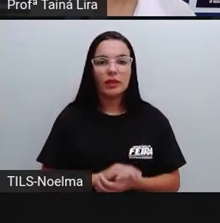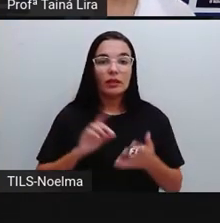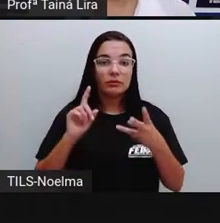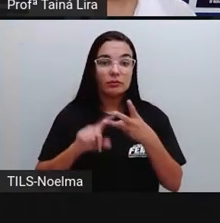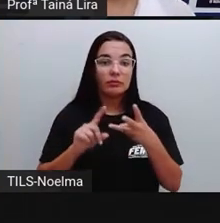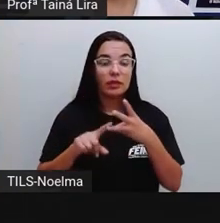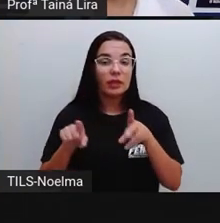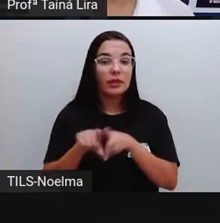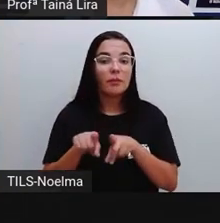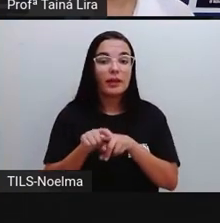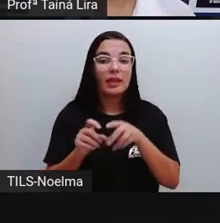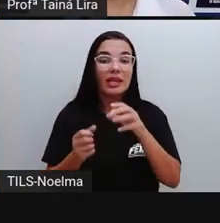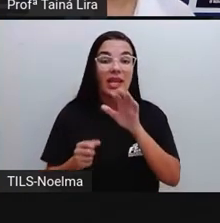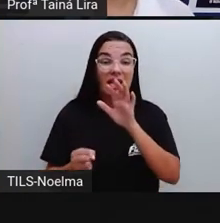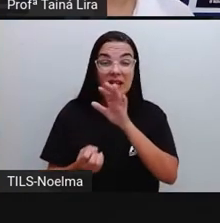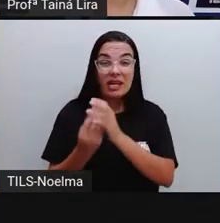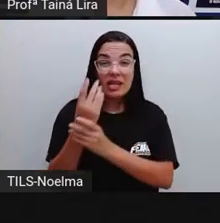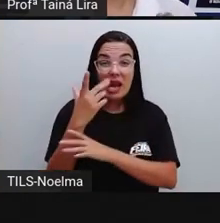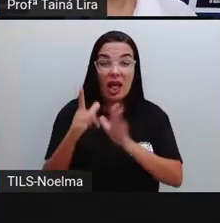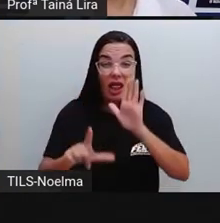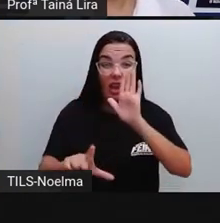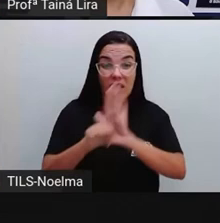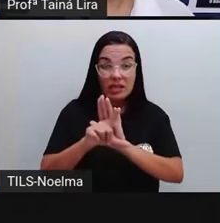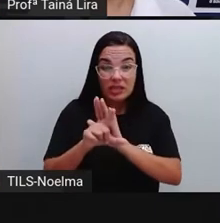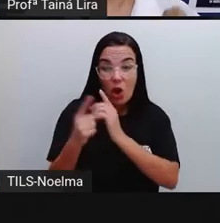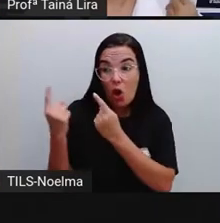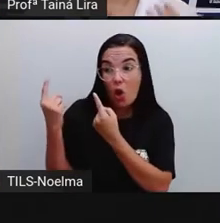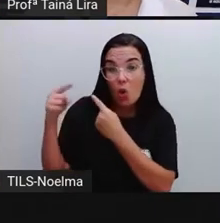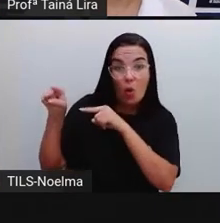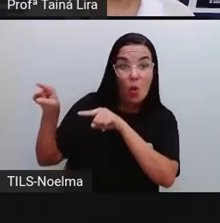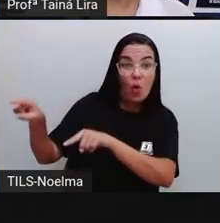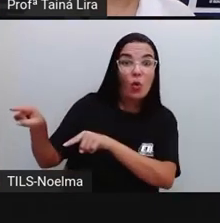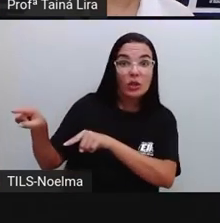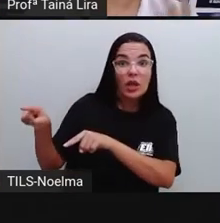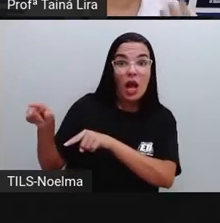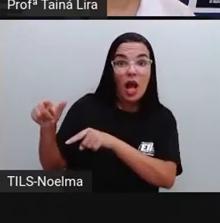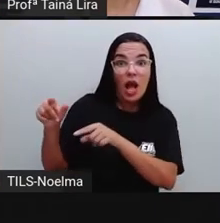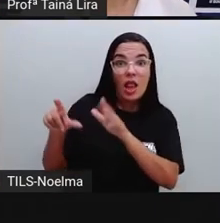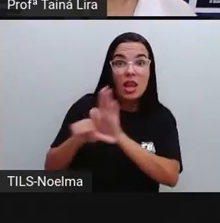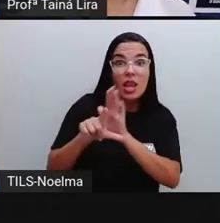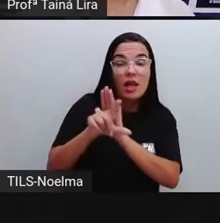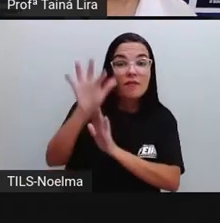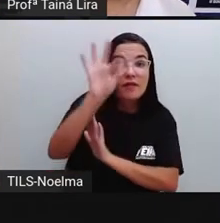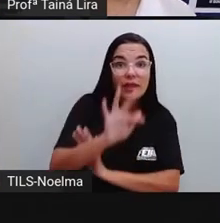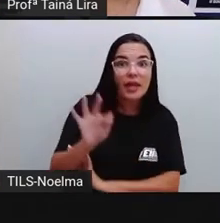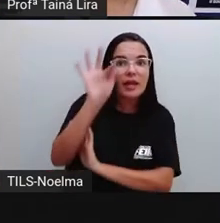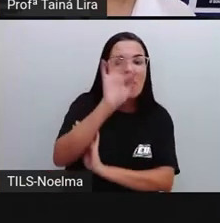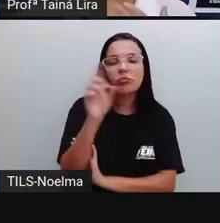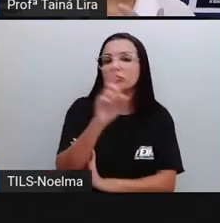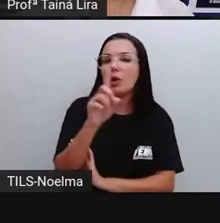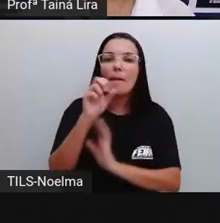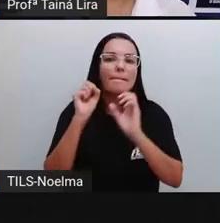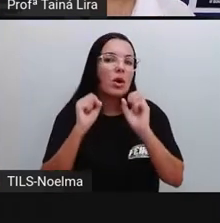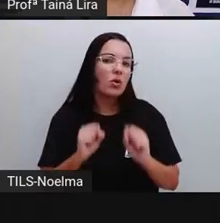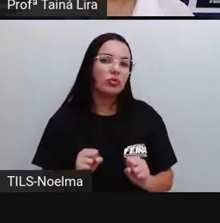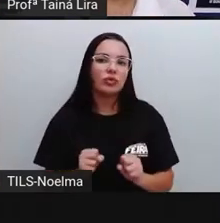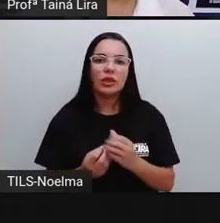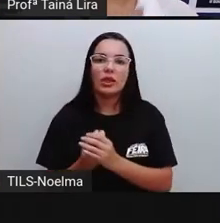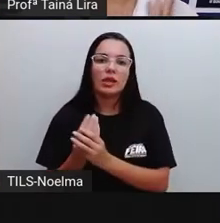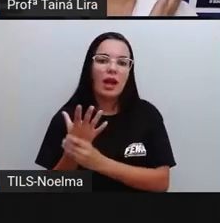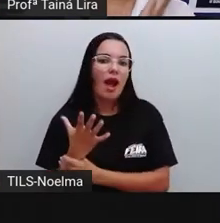Criar leis que vão contra as determinações da Constituição Federal. Então, os vereadores não podem